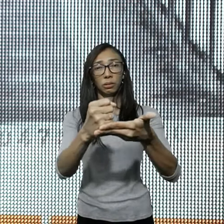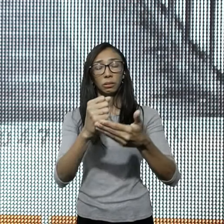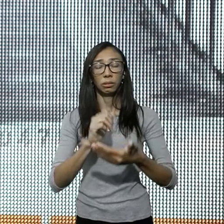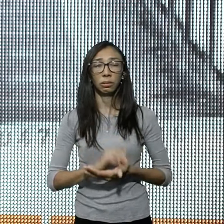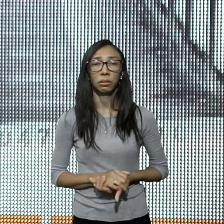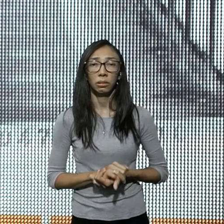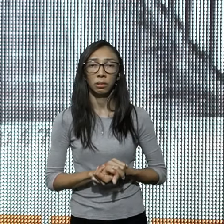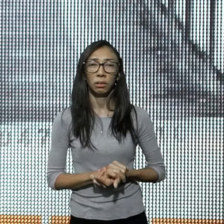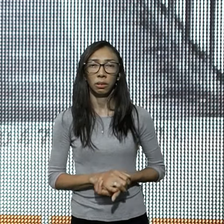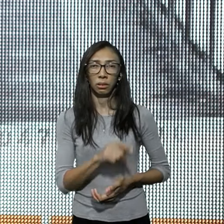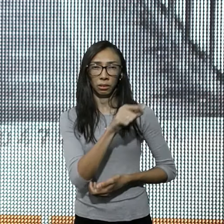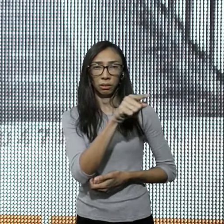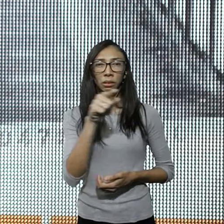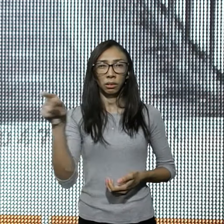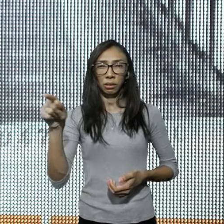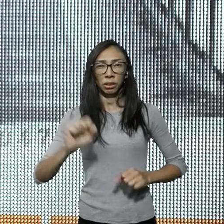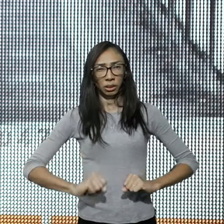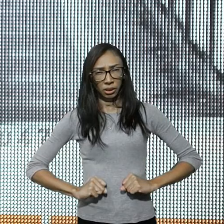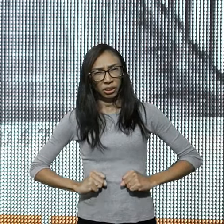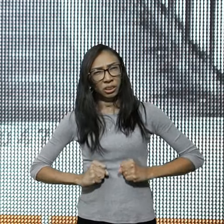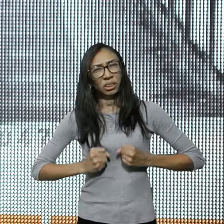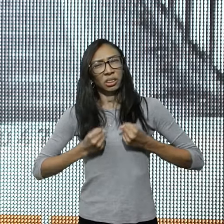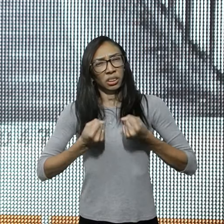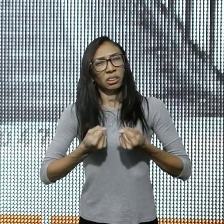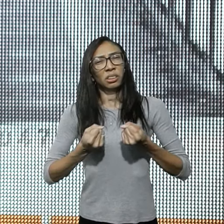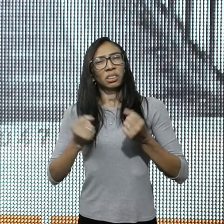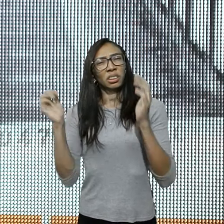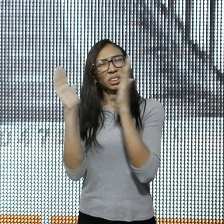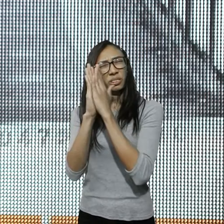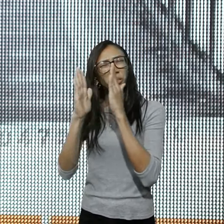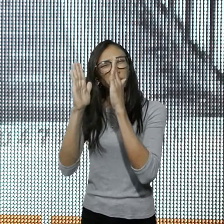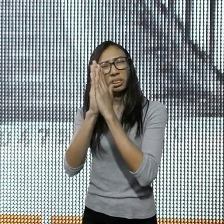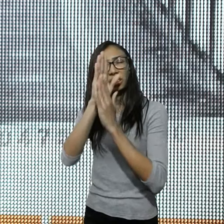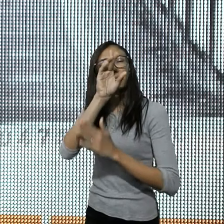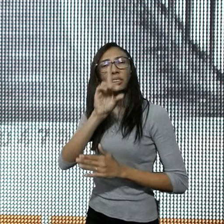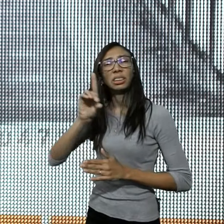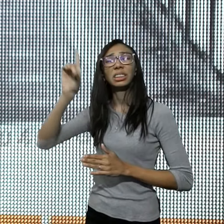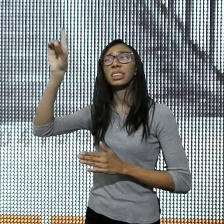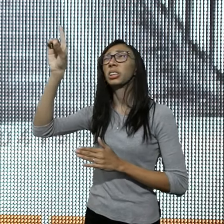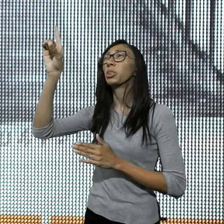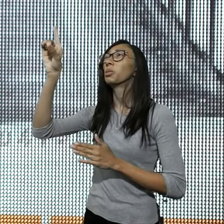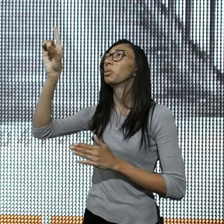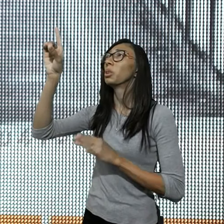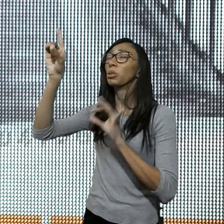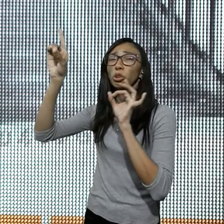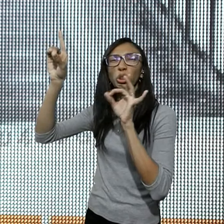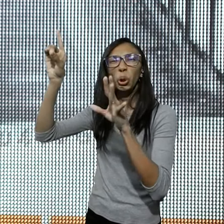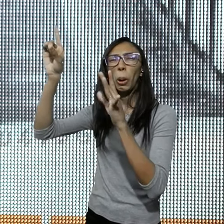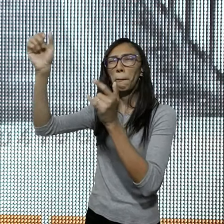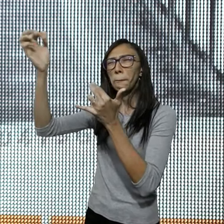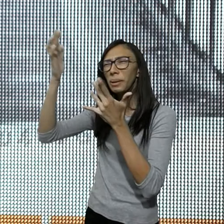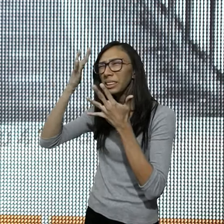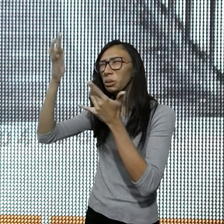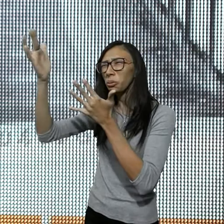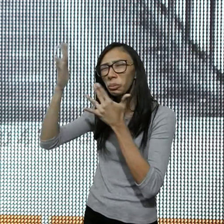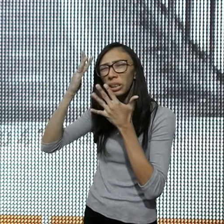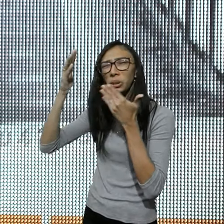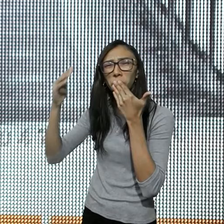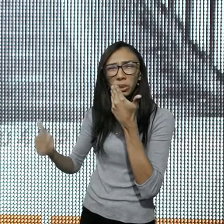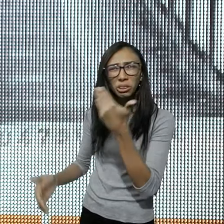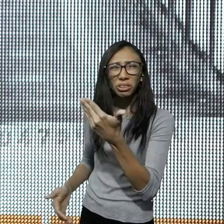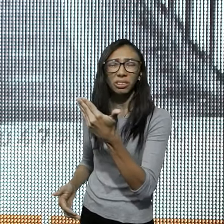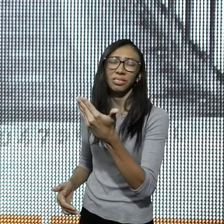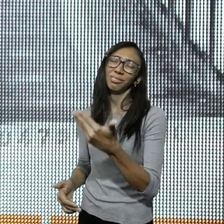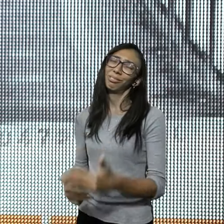mas será que você está disposto, a buscar, a Deus, mais do que aquilo, que Ele possa fazer, por você, tem uma